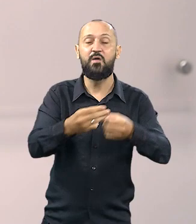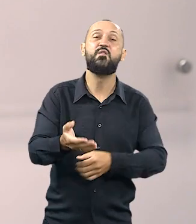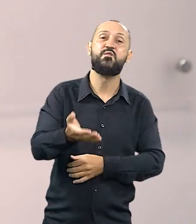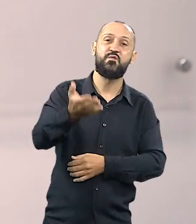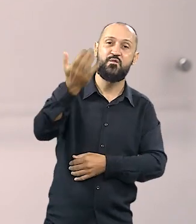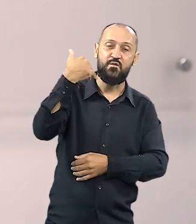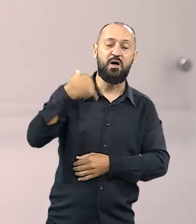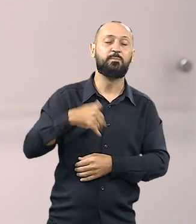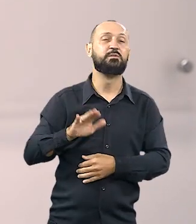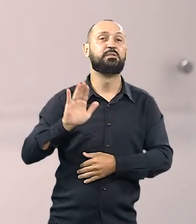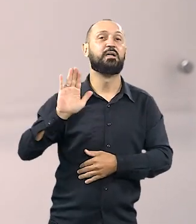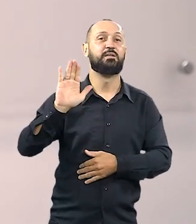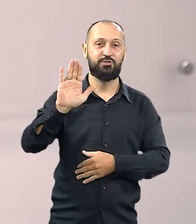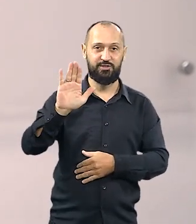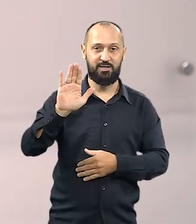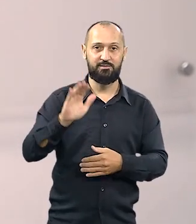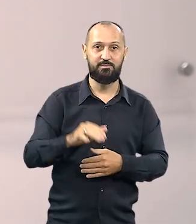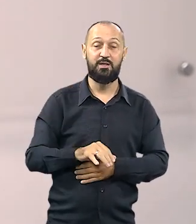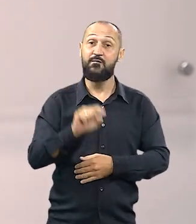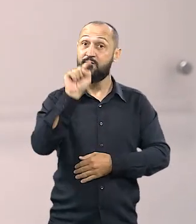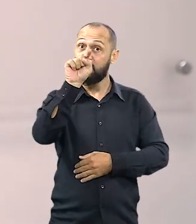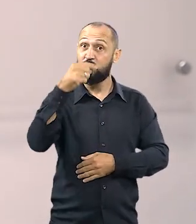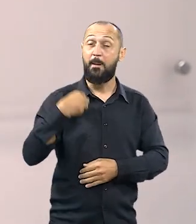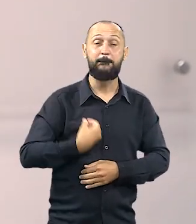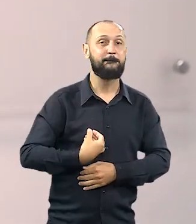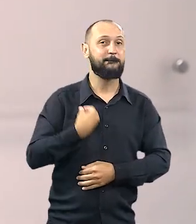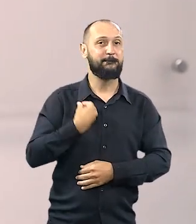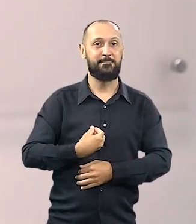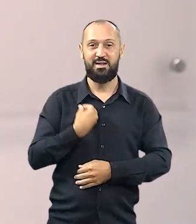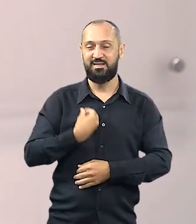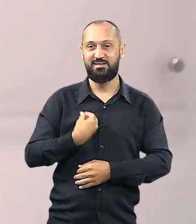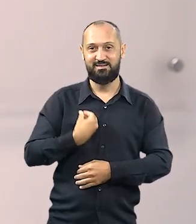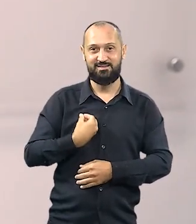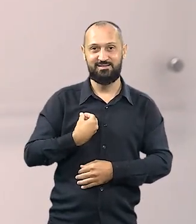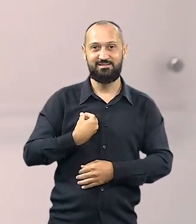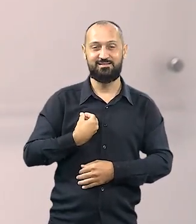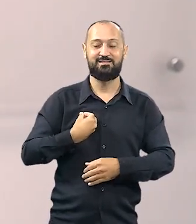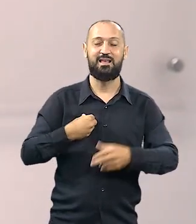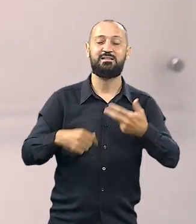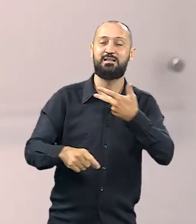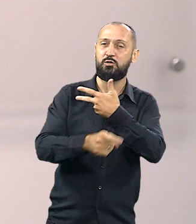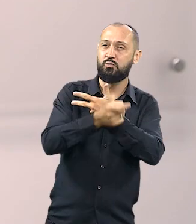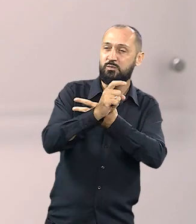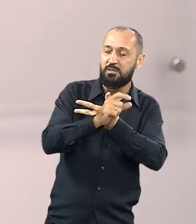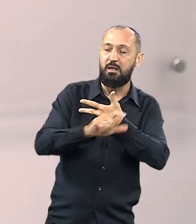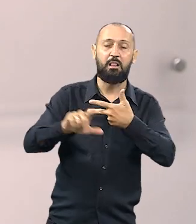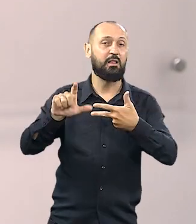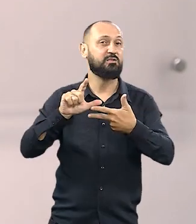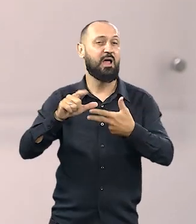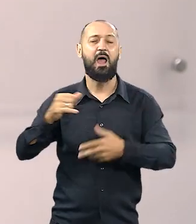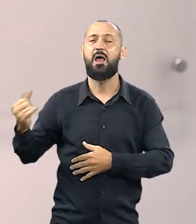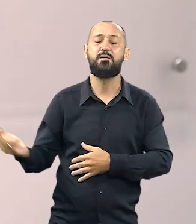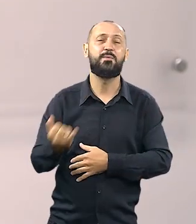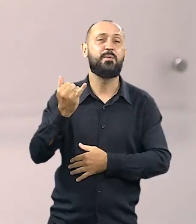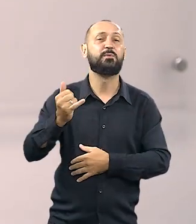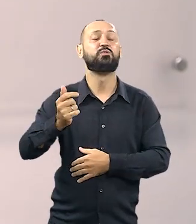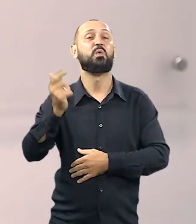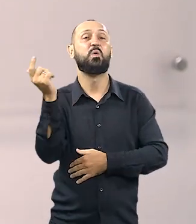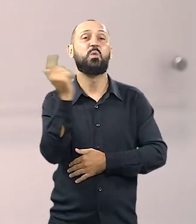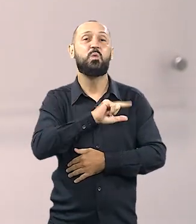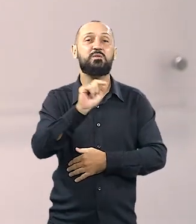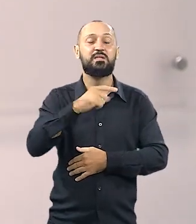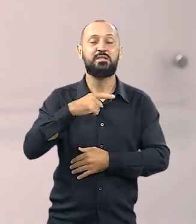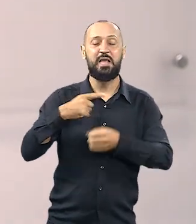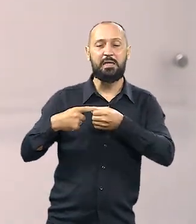municípios. E vamos também ser candidatas. A sua presença no parlamento, no executivo, é fundamental